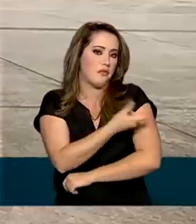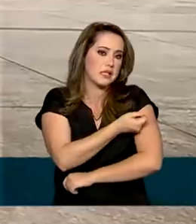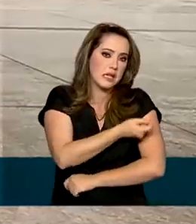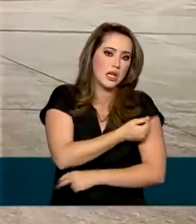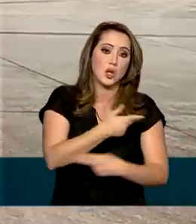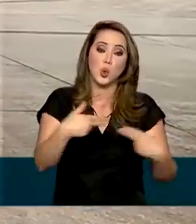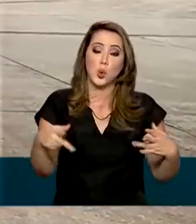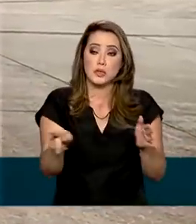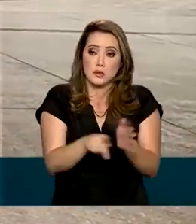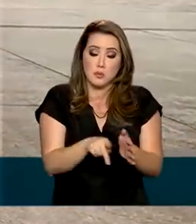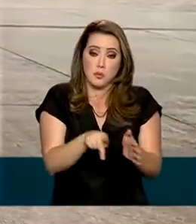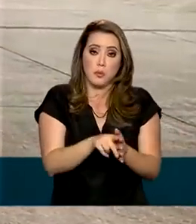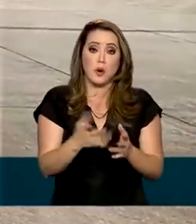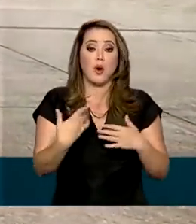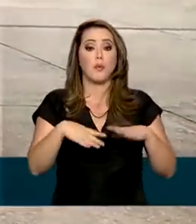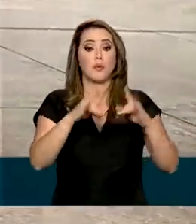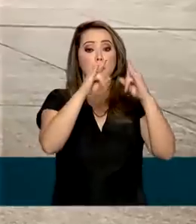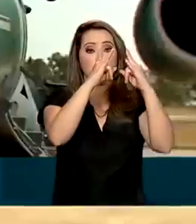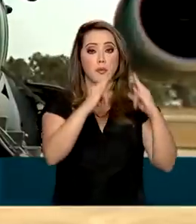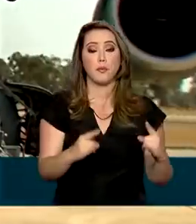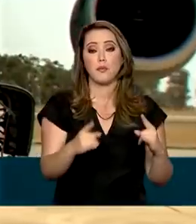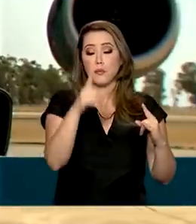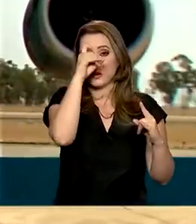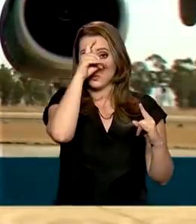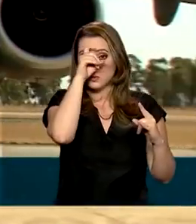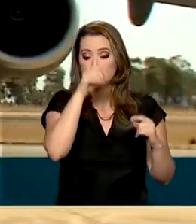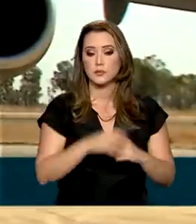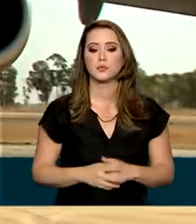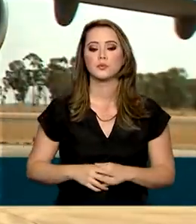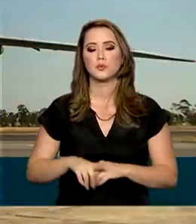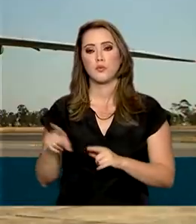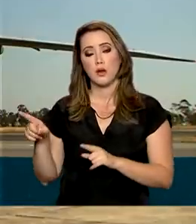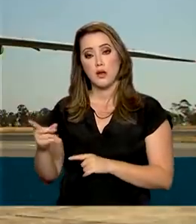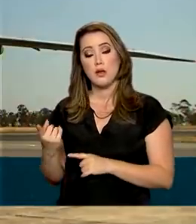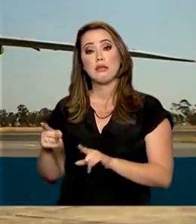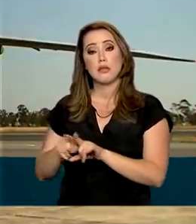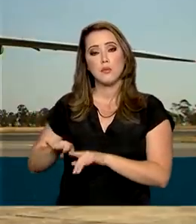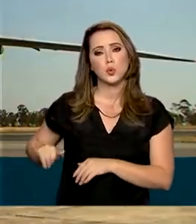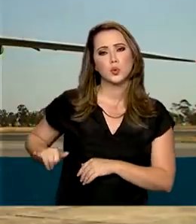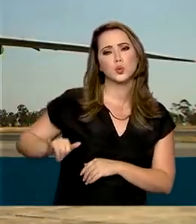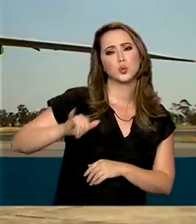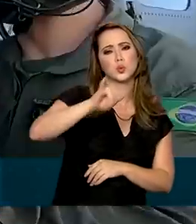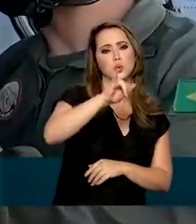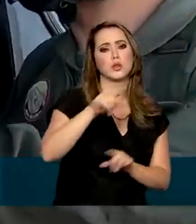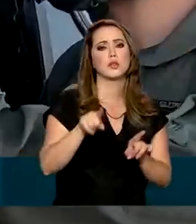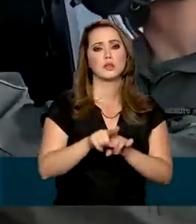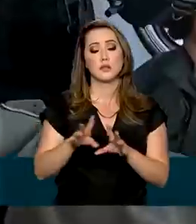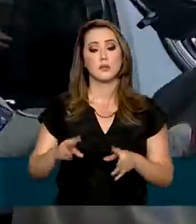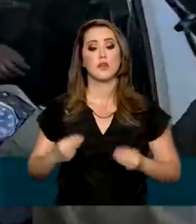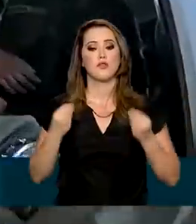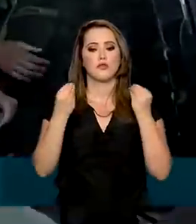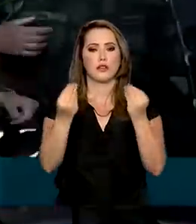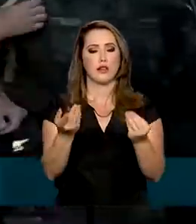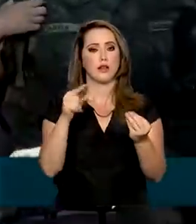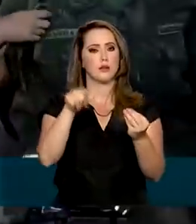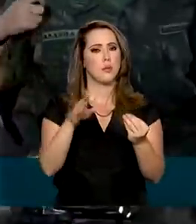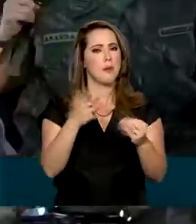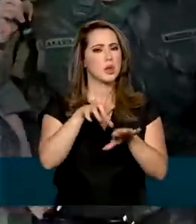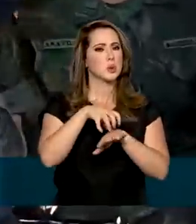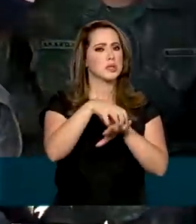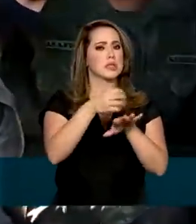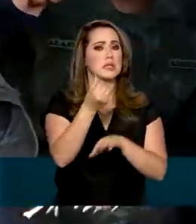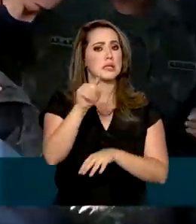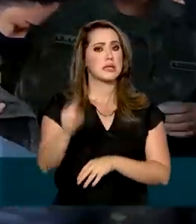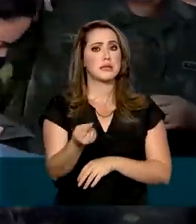e de usinas de oxigênio. Além disso, os aviões da Força Aérea Brasileira transportaram cerca de 6